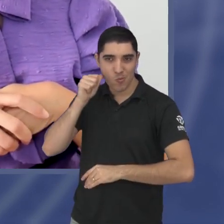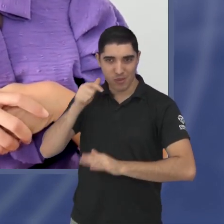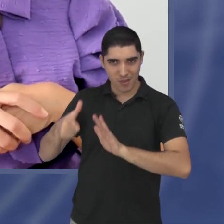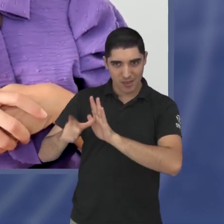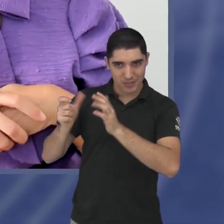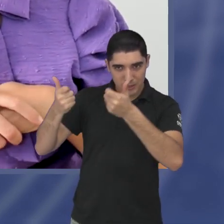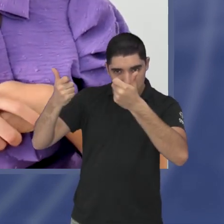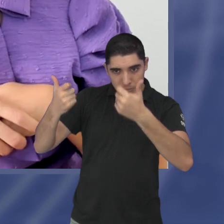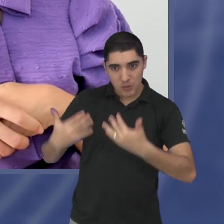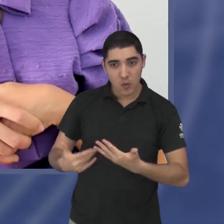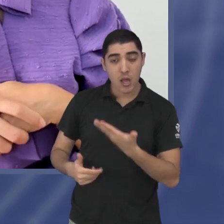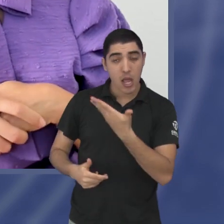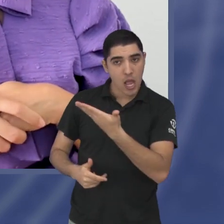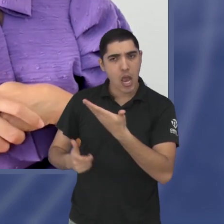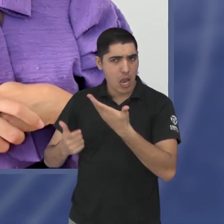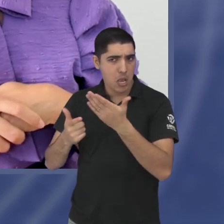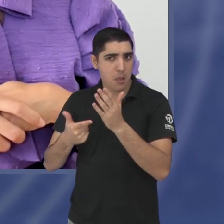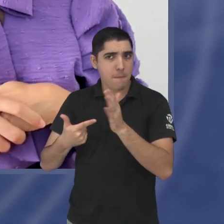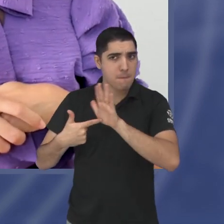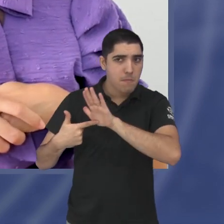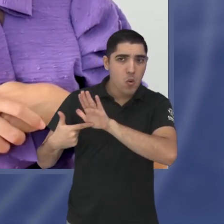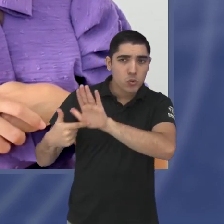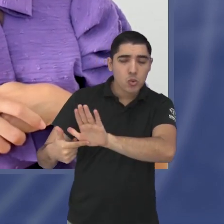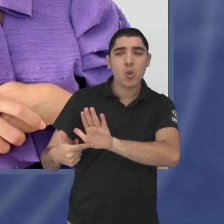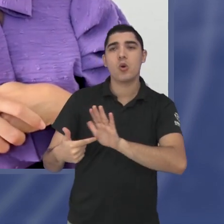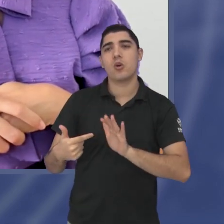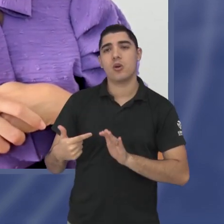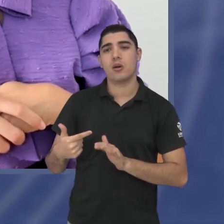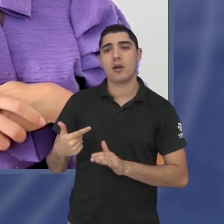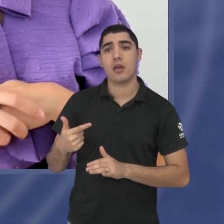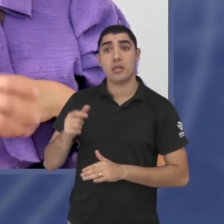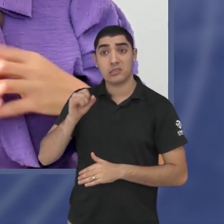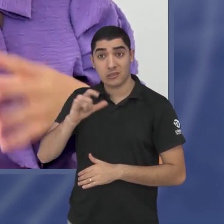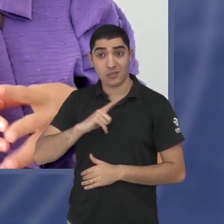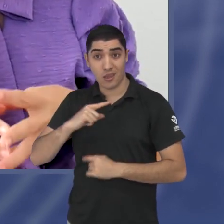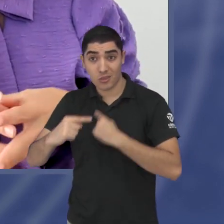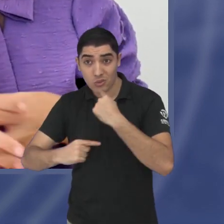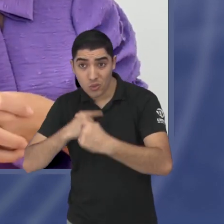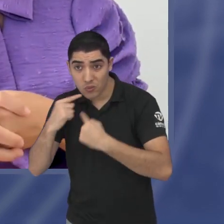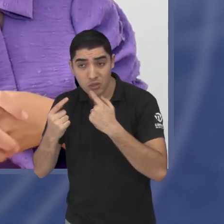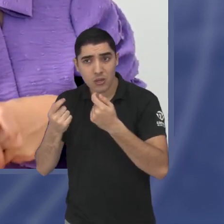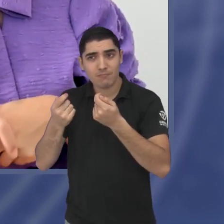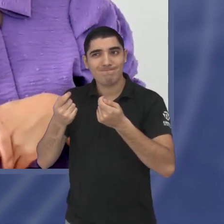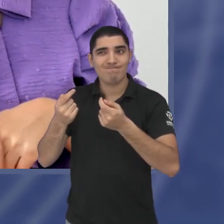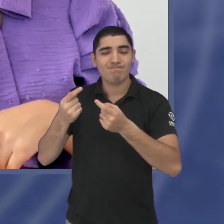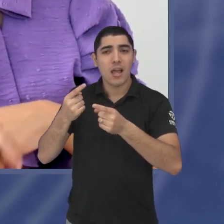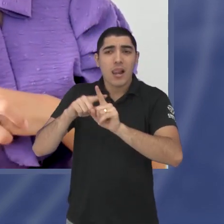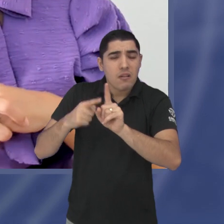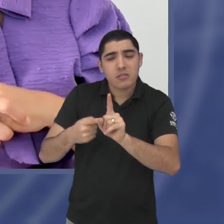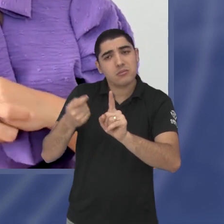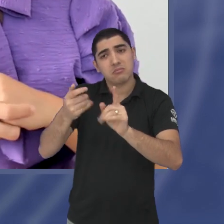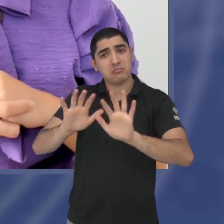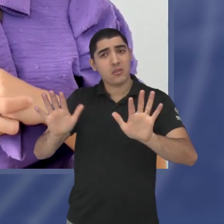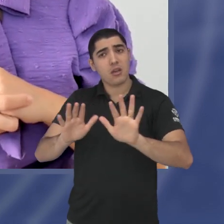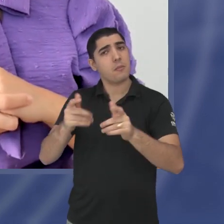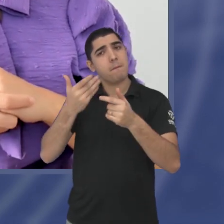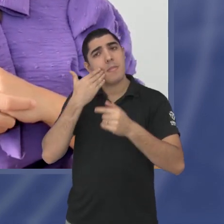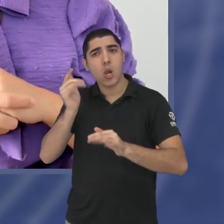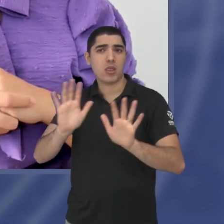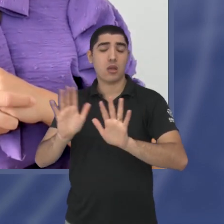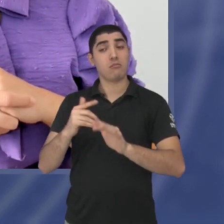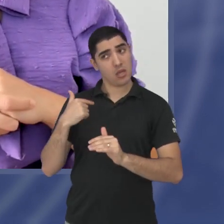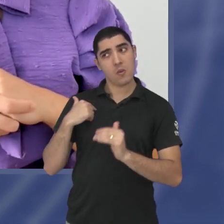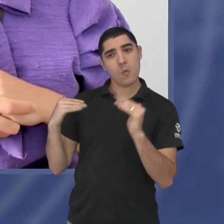último compartilhamento sobre se você tem dúvida não tenha filhos eu concordo com ela eu